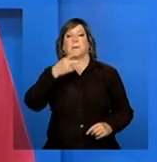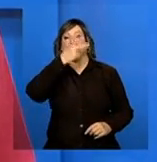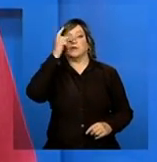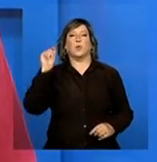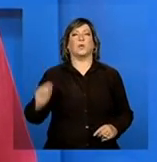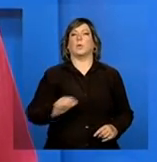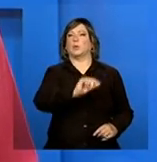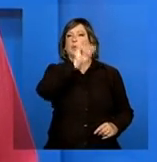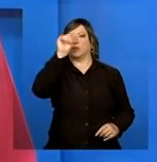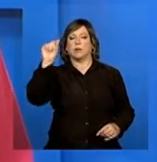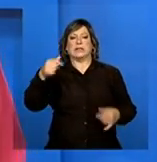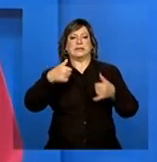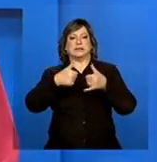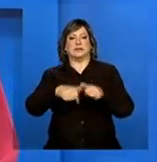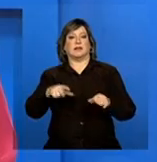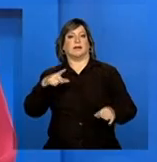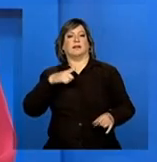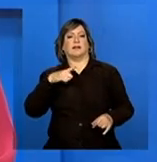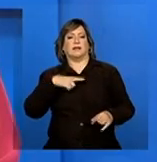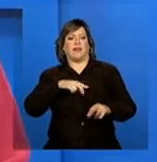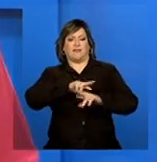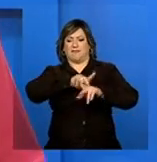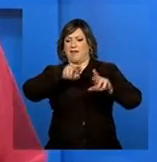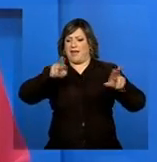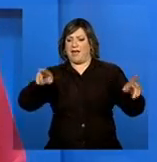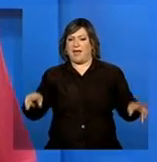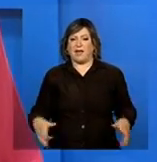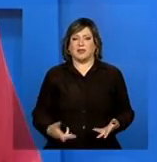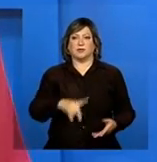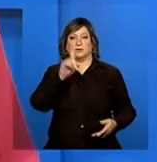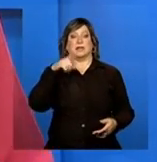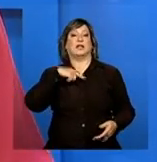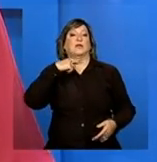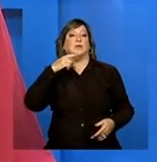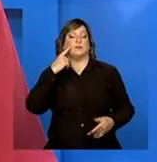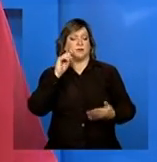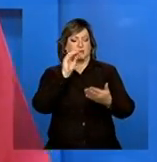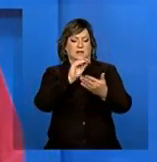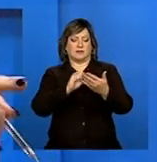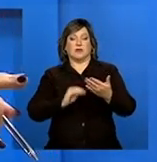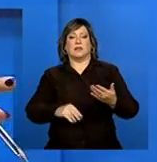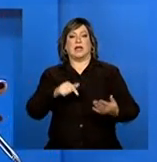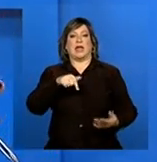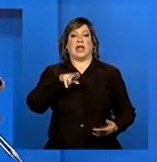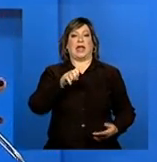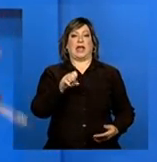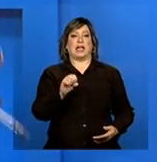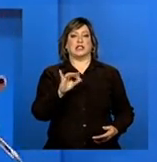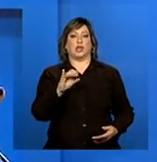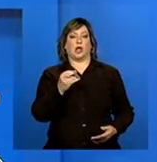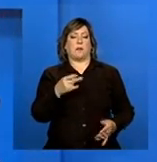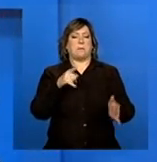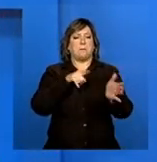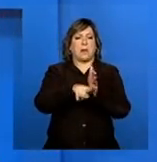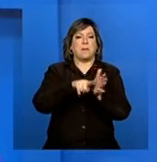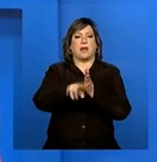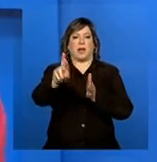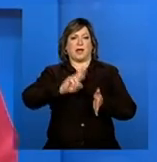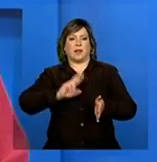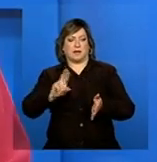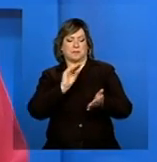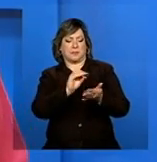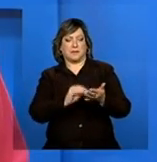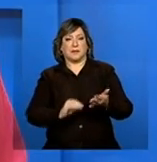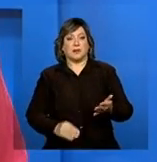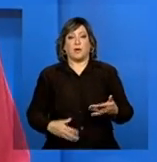Eu tenho vários questionários, qual deles eu respondo, ou por onde eu começo, eu já quero participar. Aliás, eu acho que vocês deviam fazer alguma coisa assim, olha.